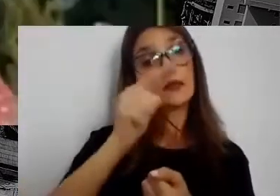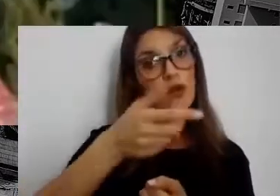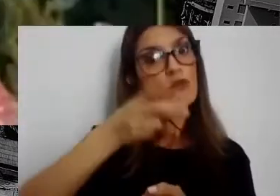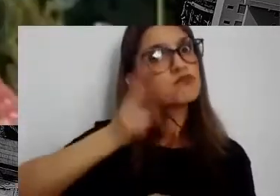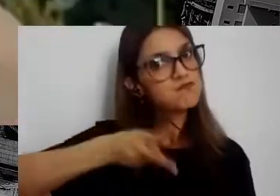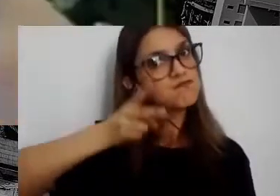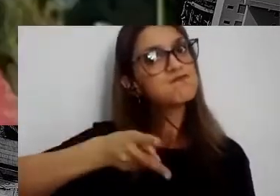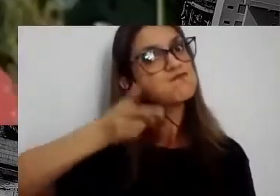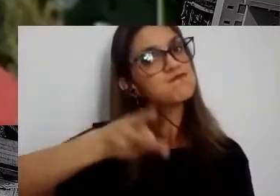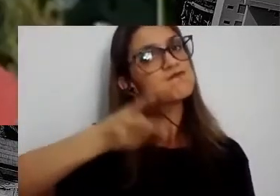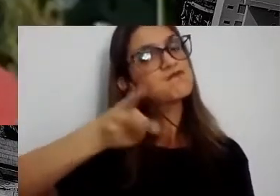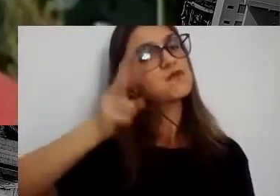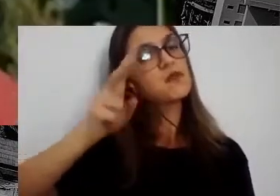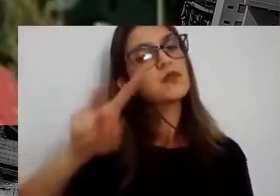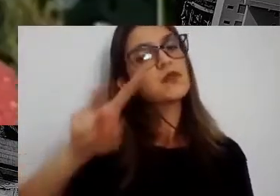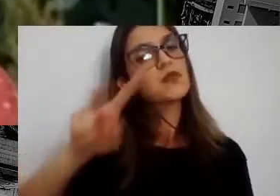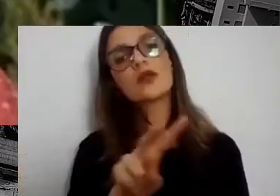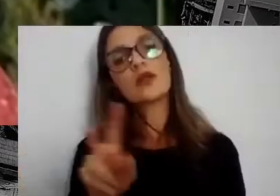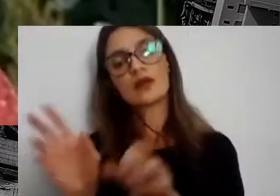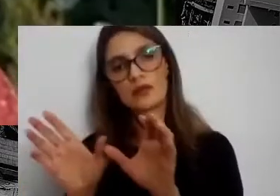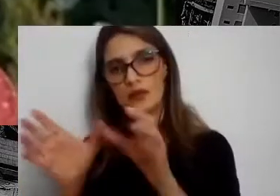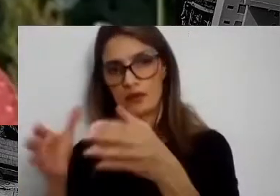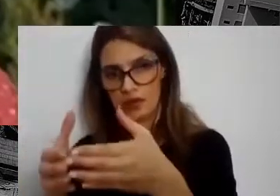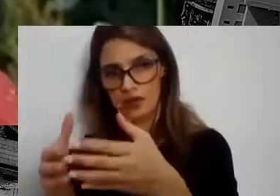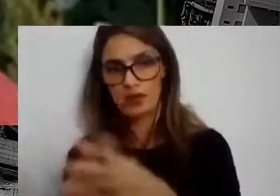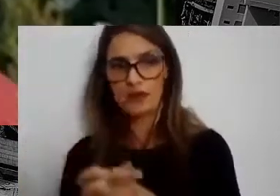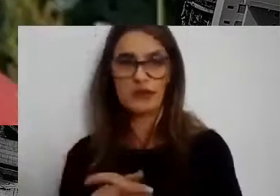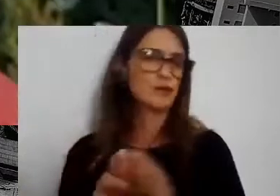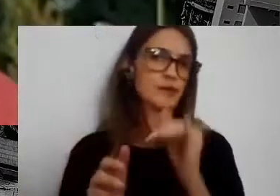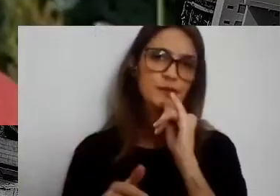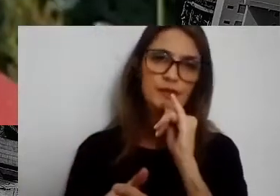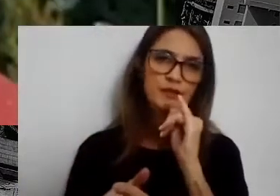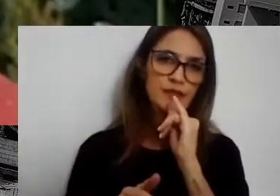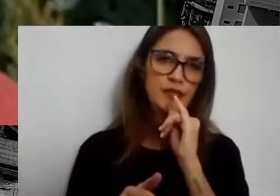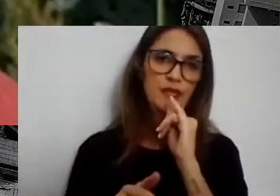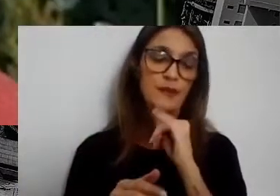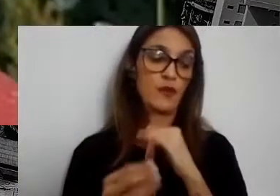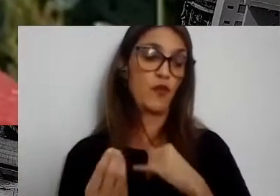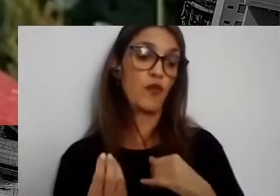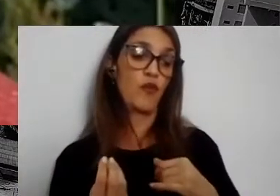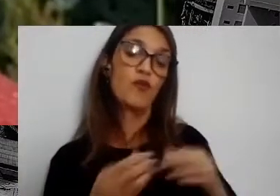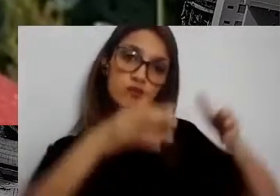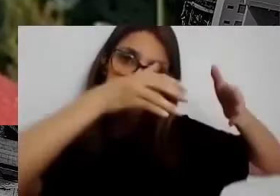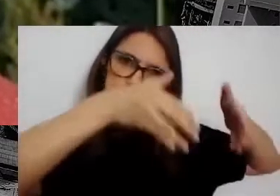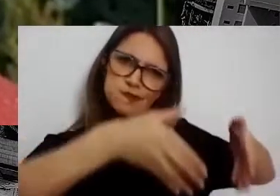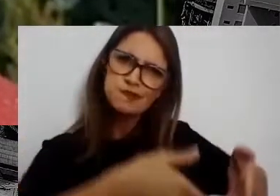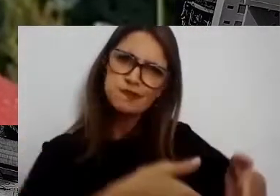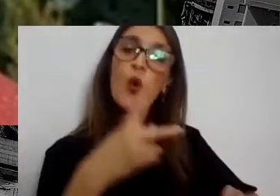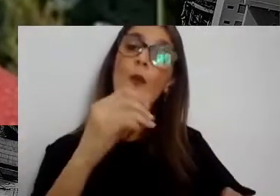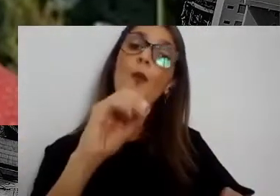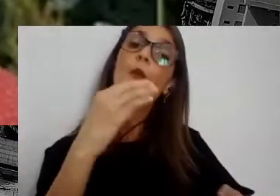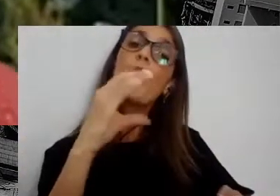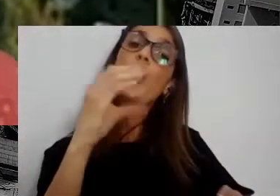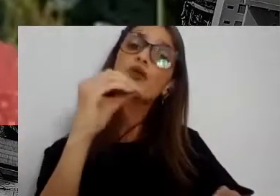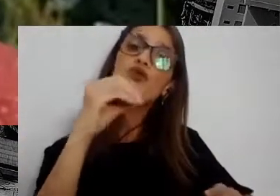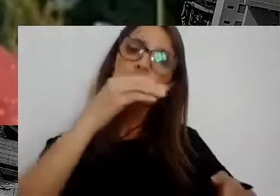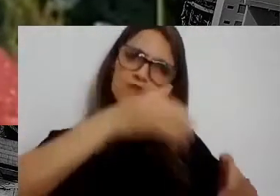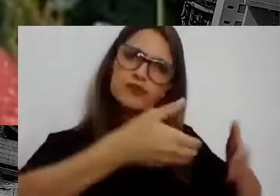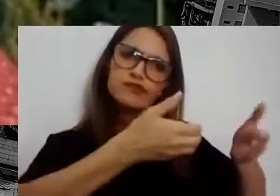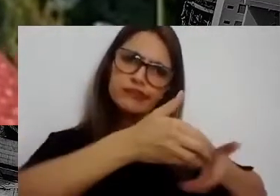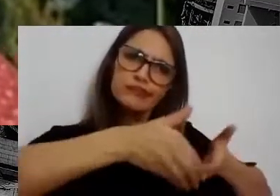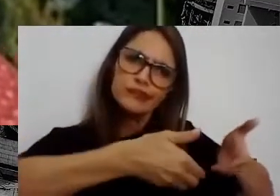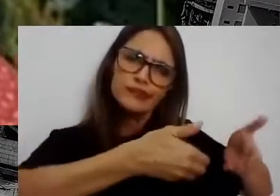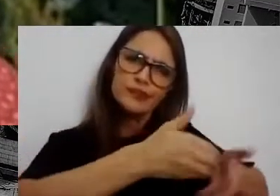gerido pelas próprias comunidades. Então, por exemplo, quando instala poço, são instaladas também mini